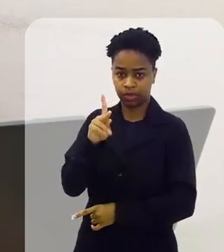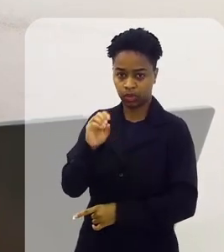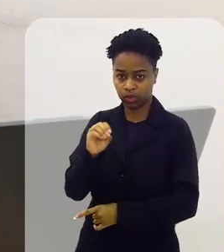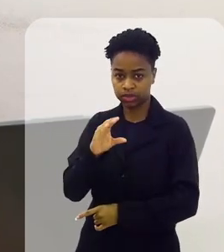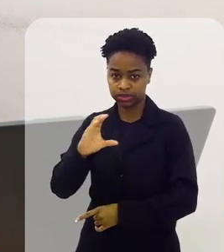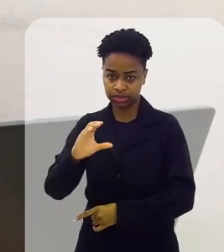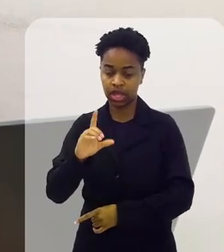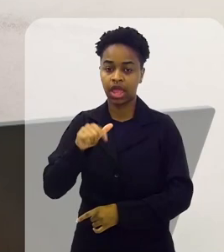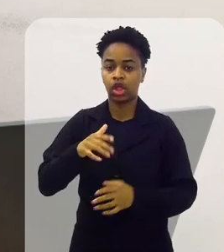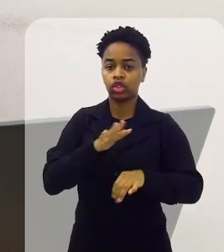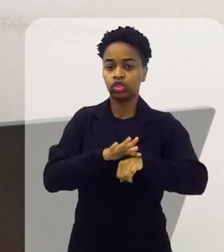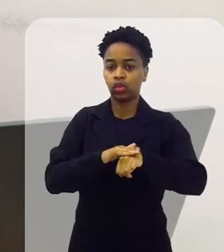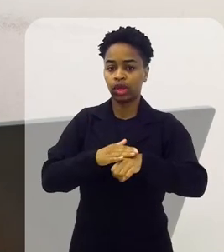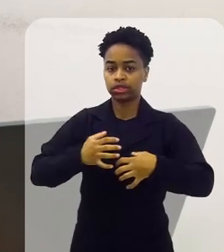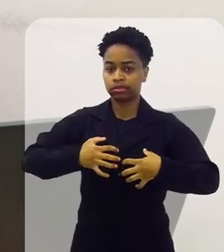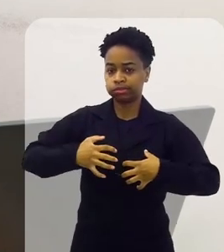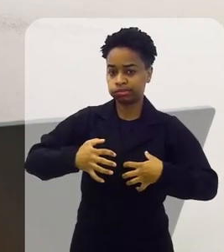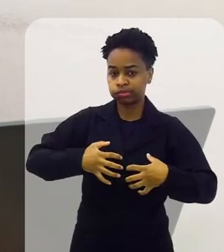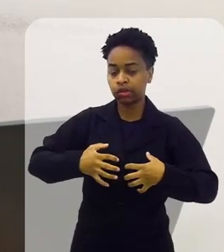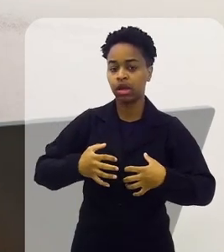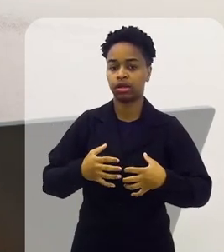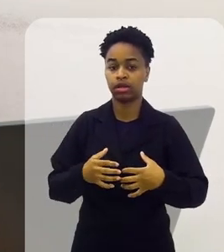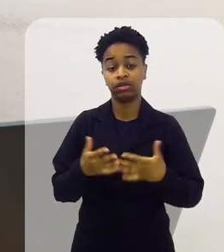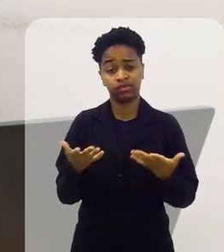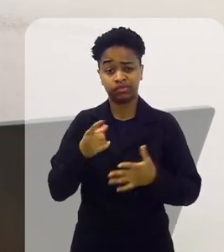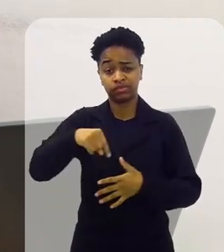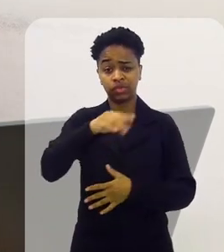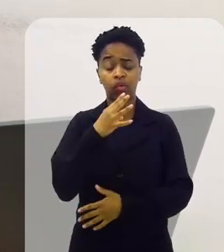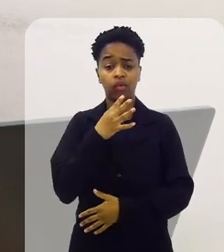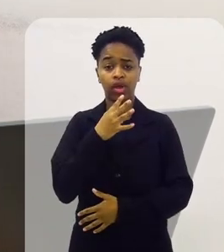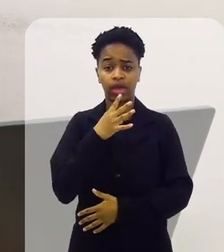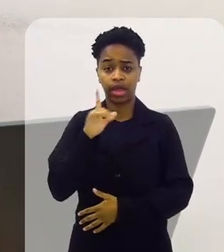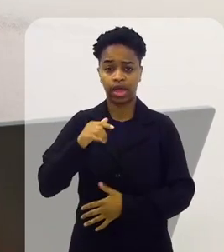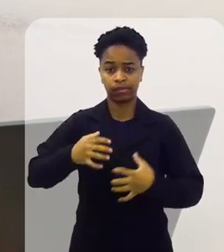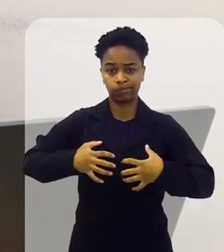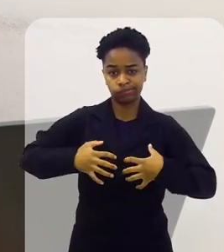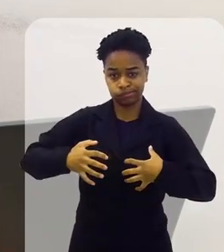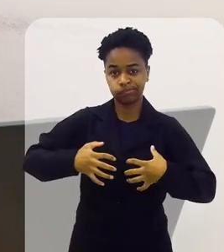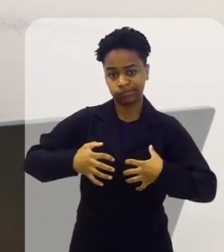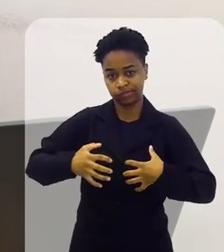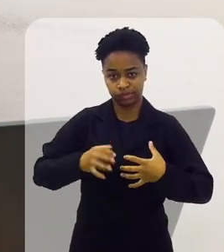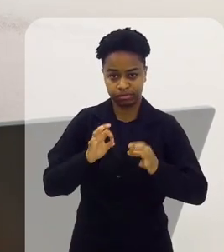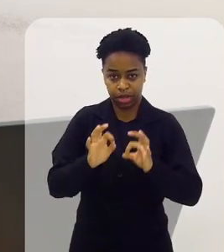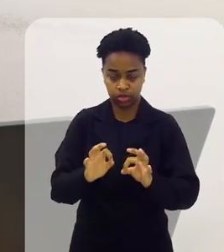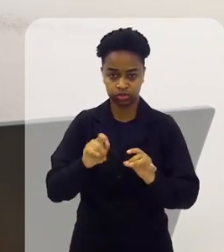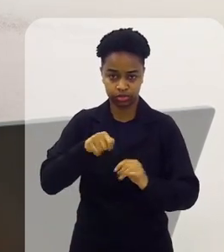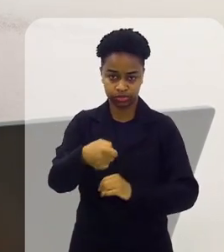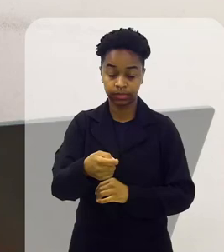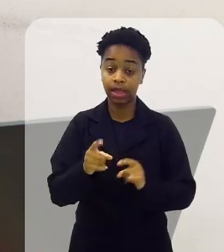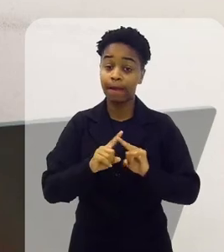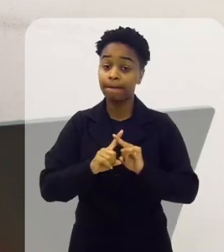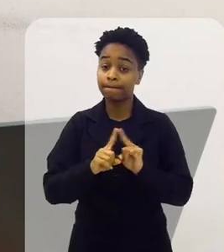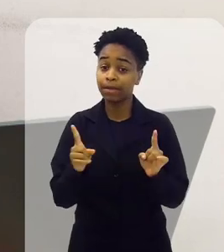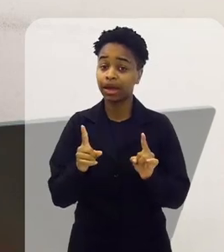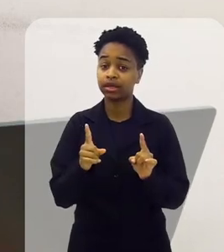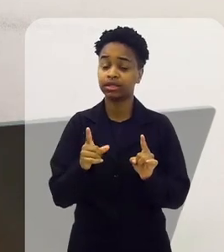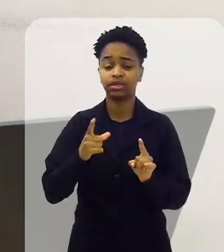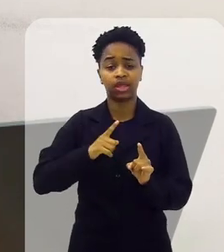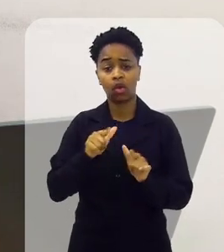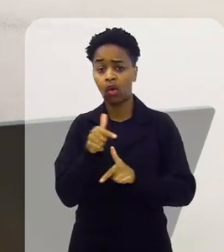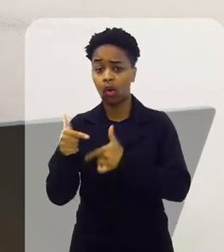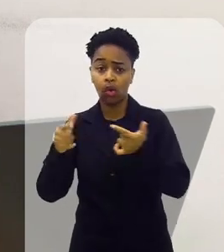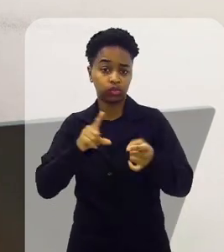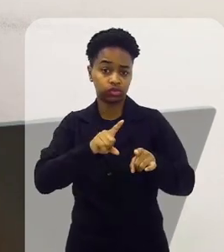que é a doença pulmonar obstrutiva crônica, que todo mundo conhece como enfisema pulmonar. Mas a gente também tem